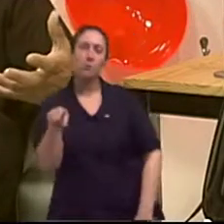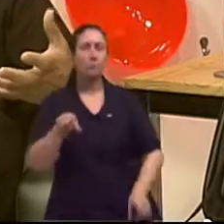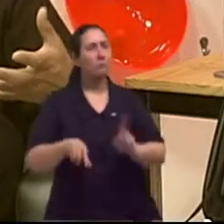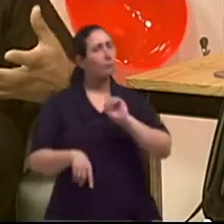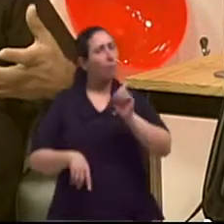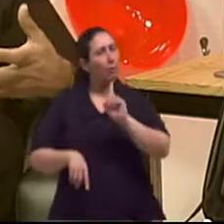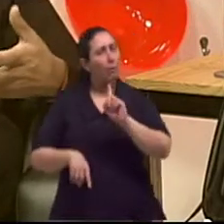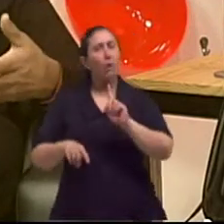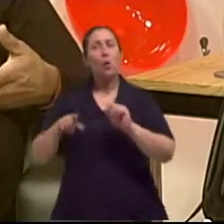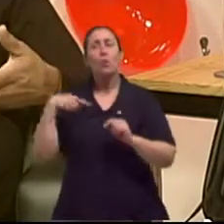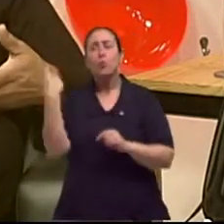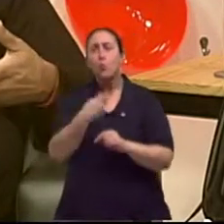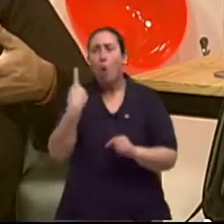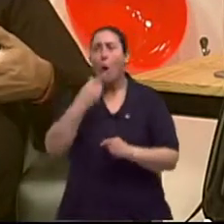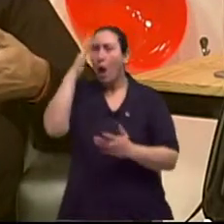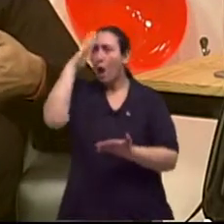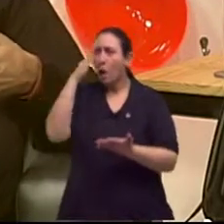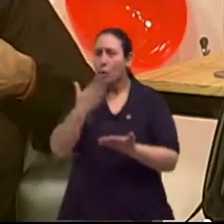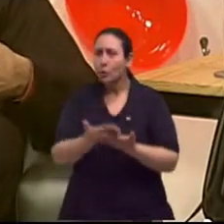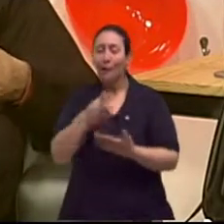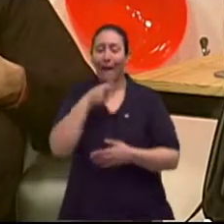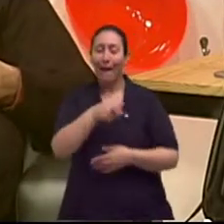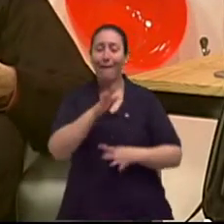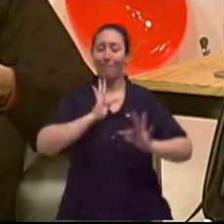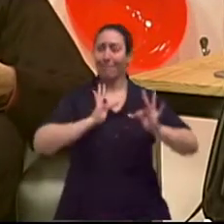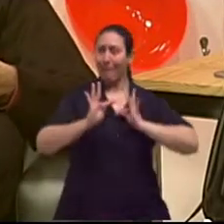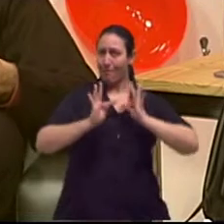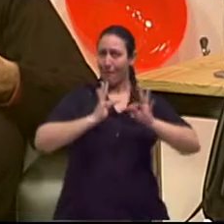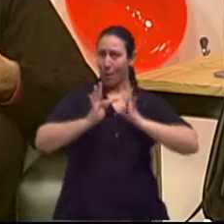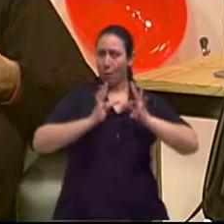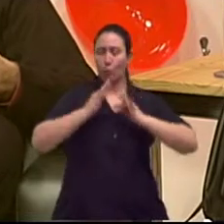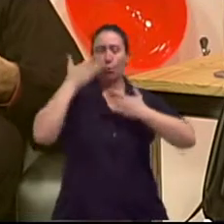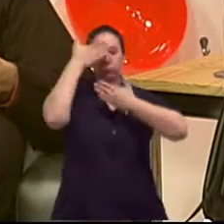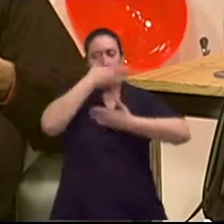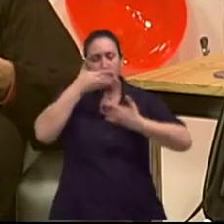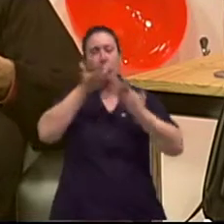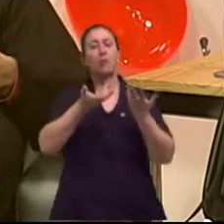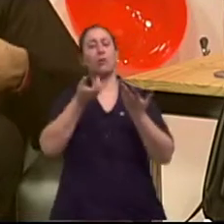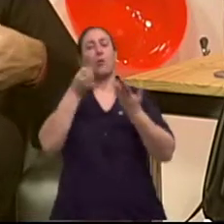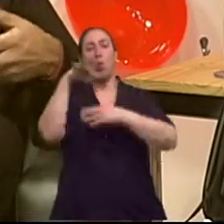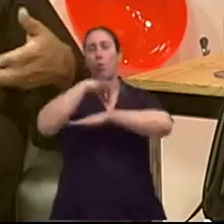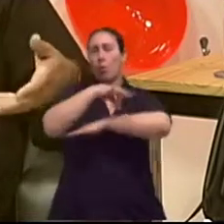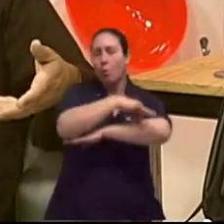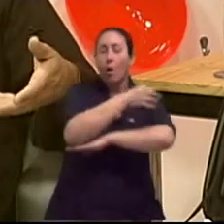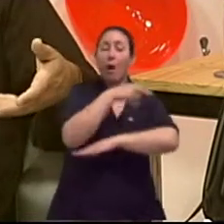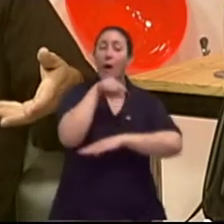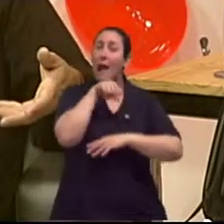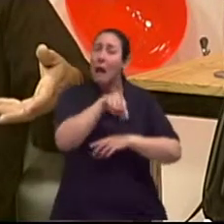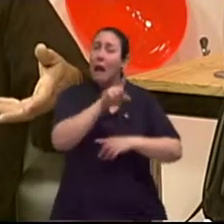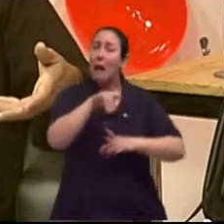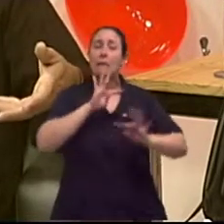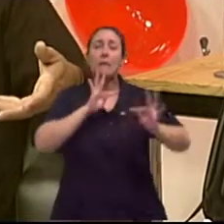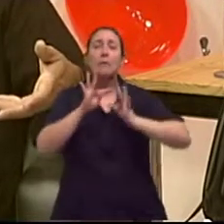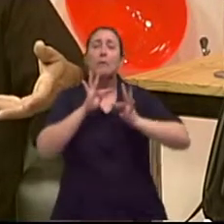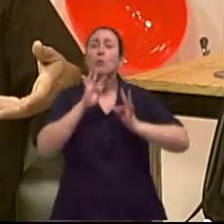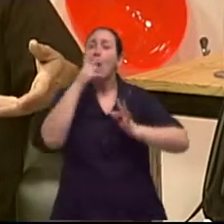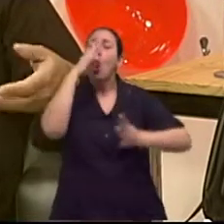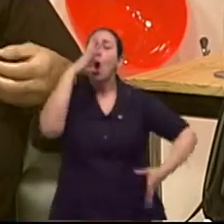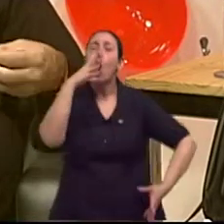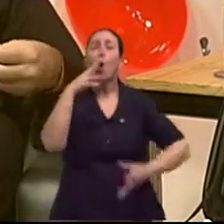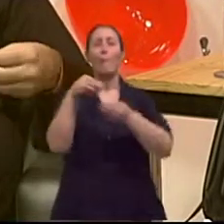Nós achamos que é importante que se trate todas as questões. Então, uma pessoa, às vezes, ela está com um sintoma muito grave,